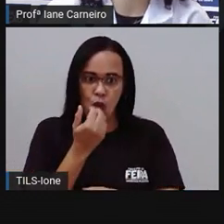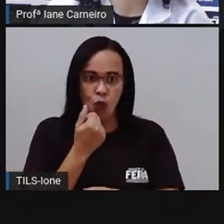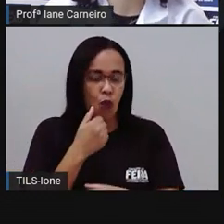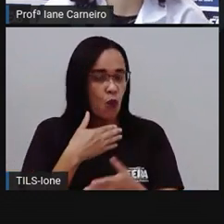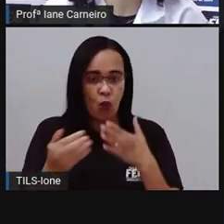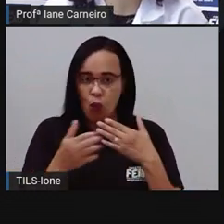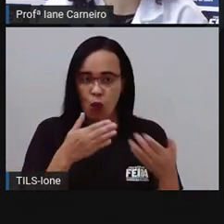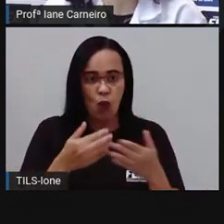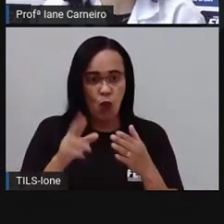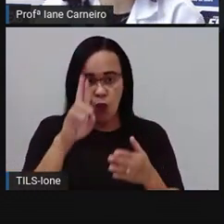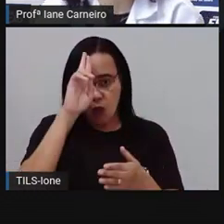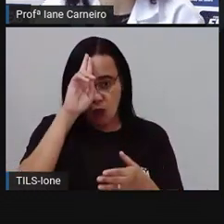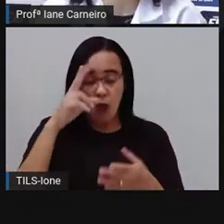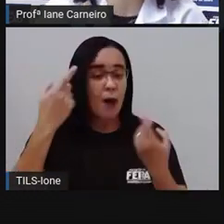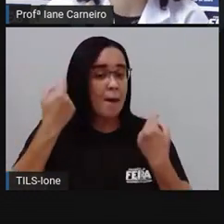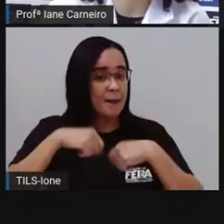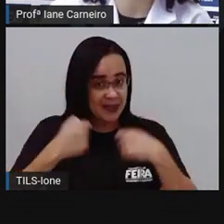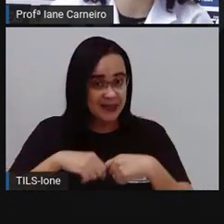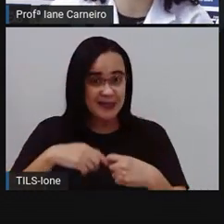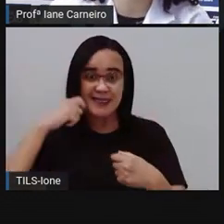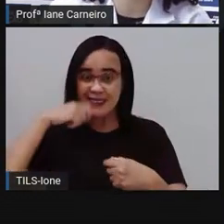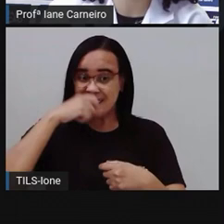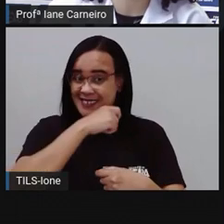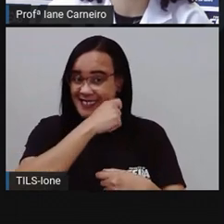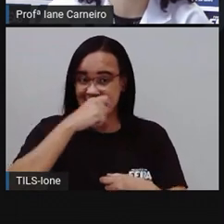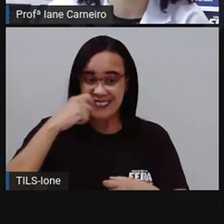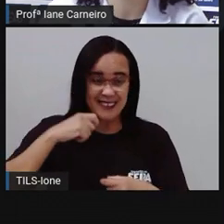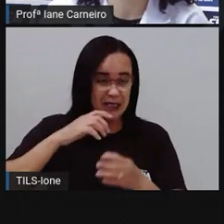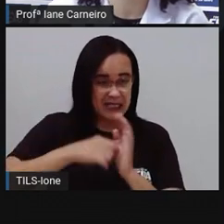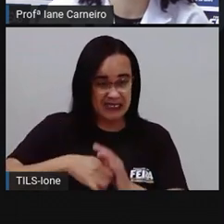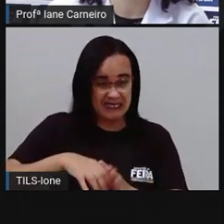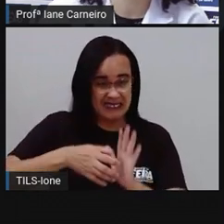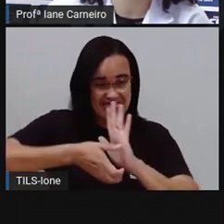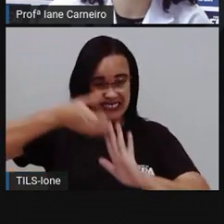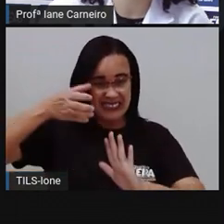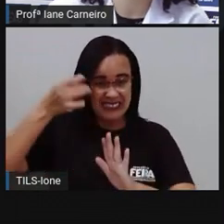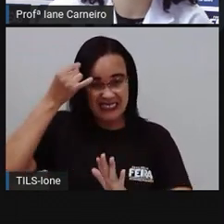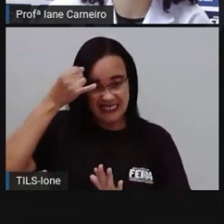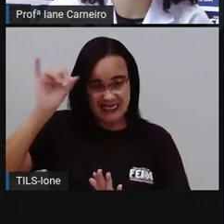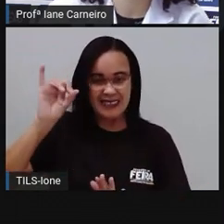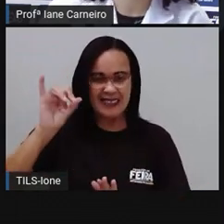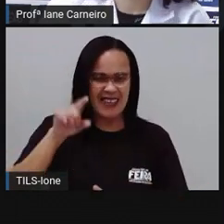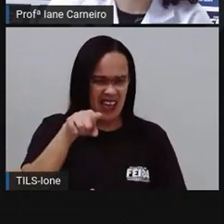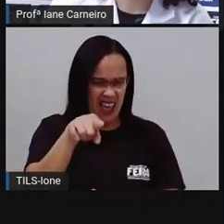tirar esses bichinhos comilões de dentinho da sua boca. Olha.